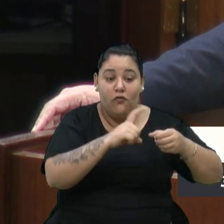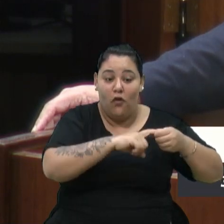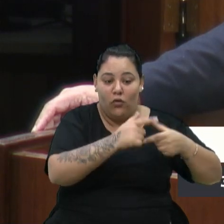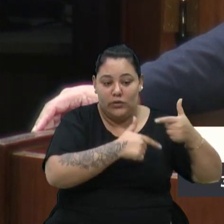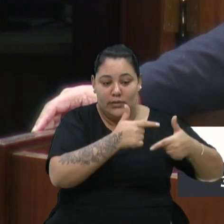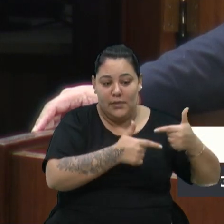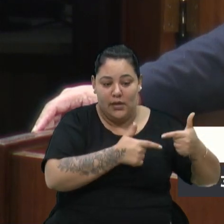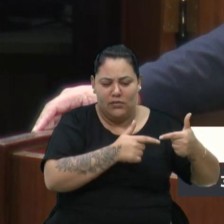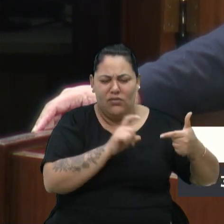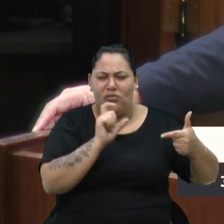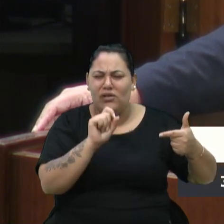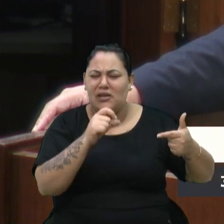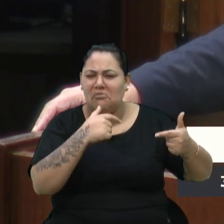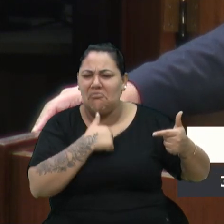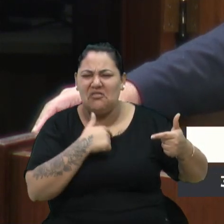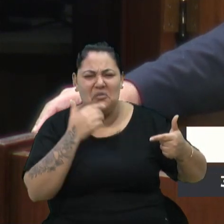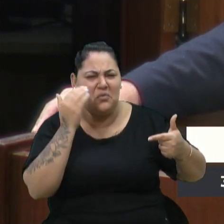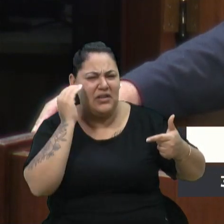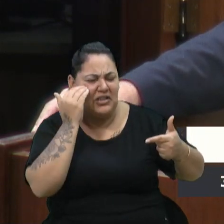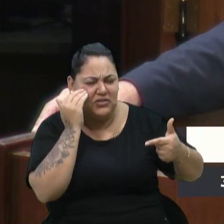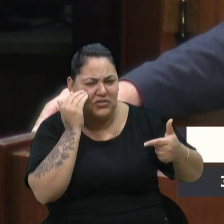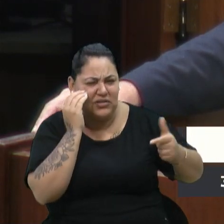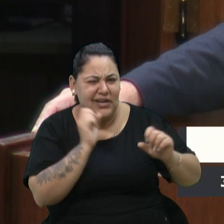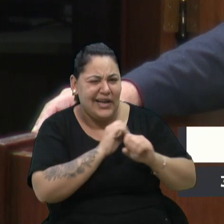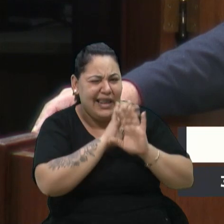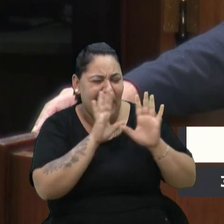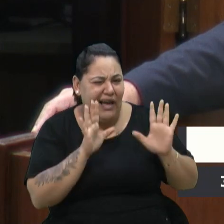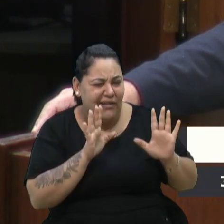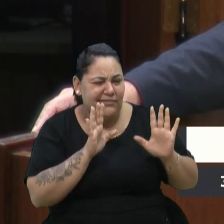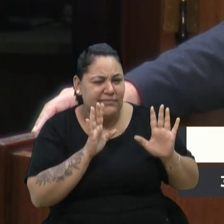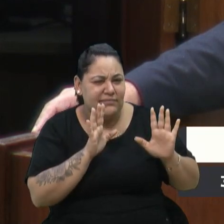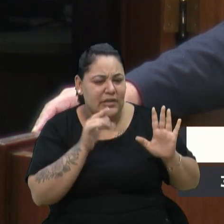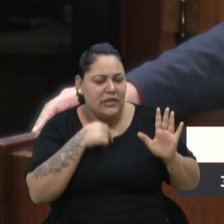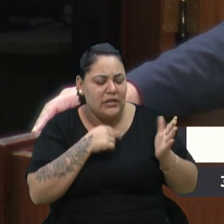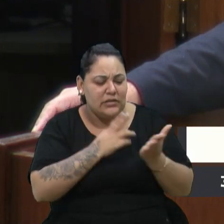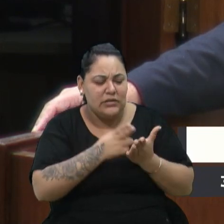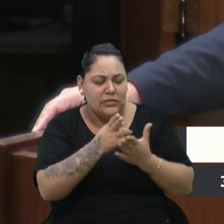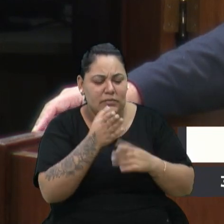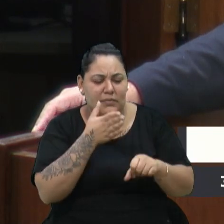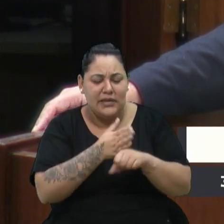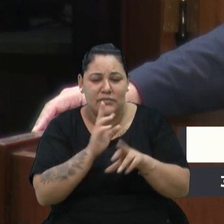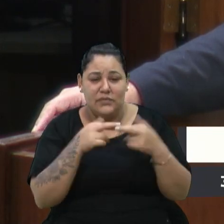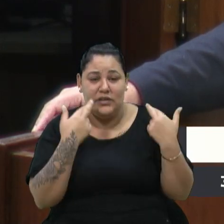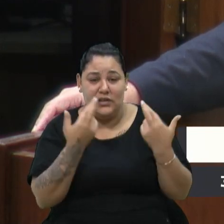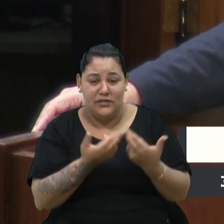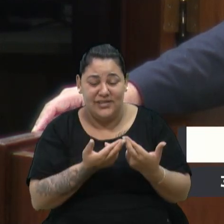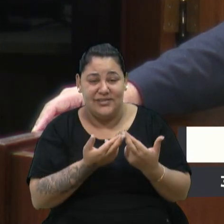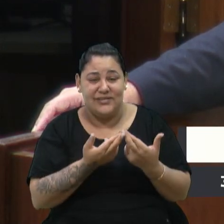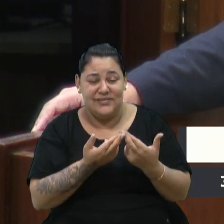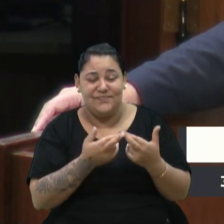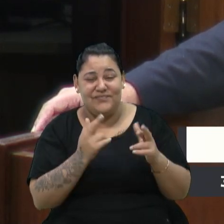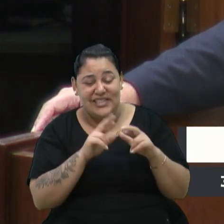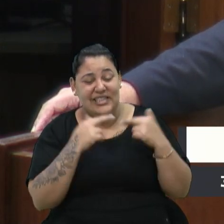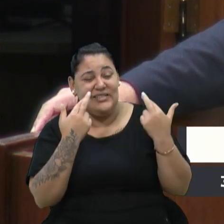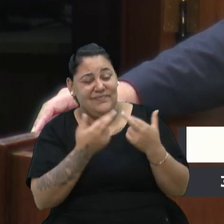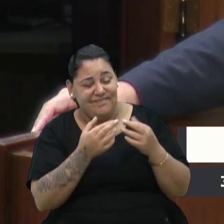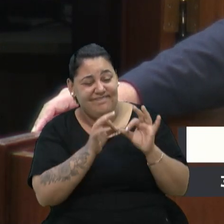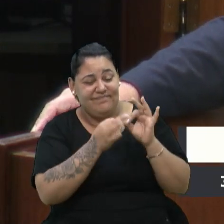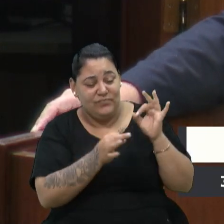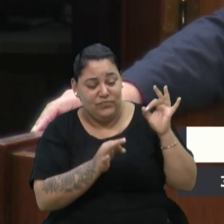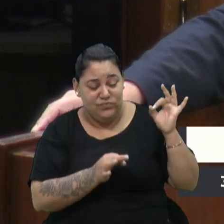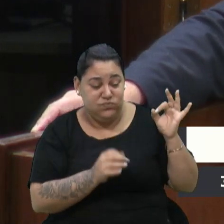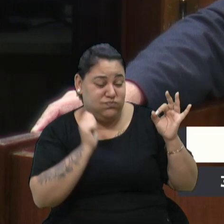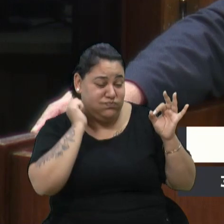entendi, o que eu não entendi, e eu sempre, quando participo de reuniões, e essas reuniões se alongam, isso me